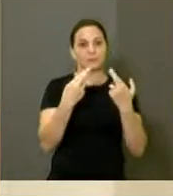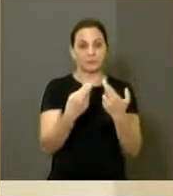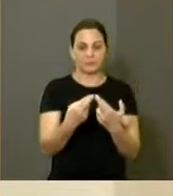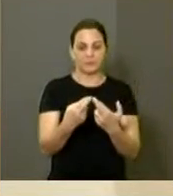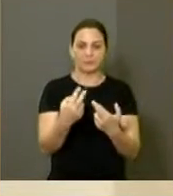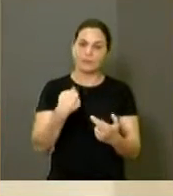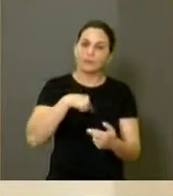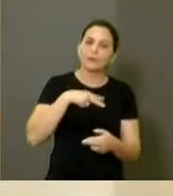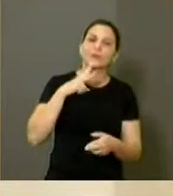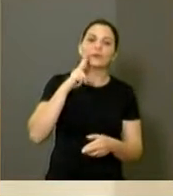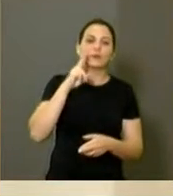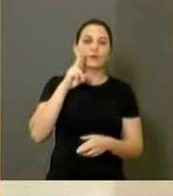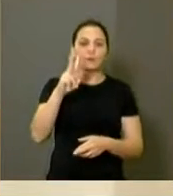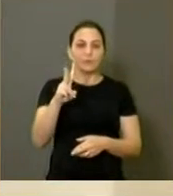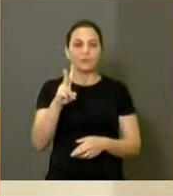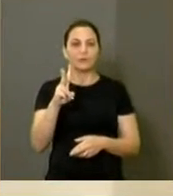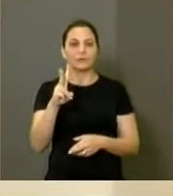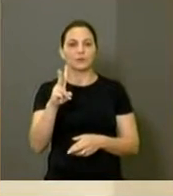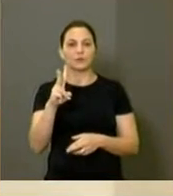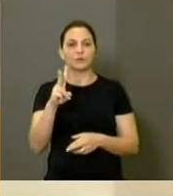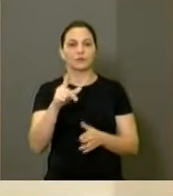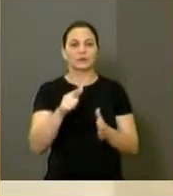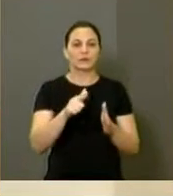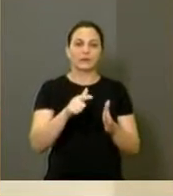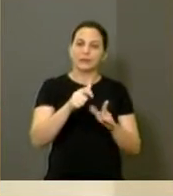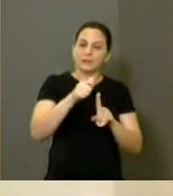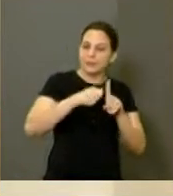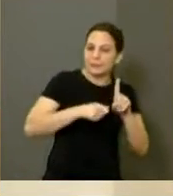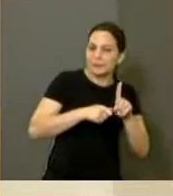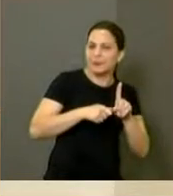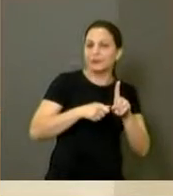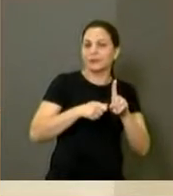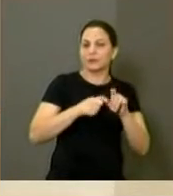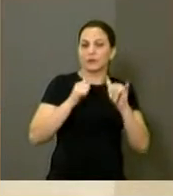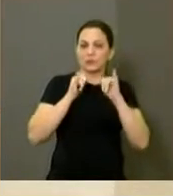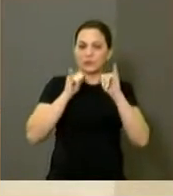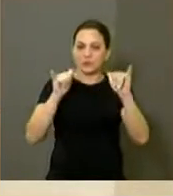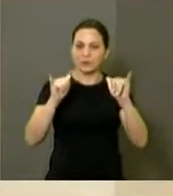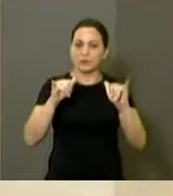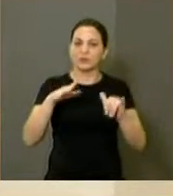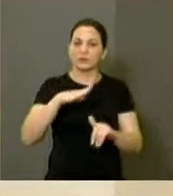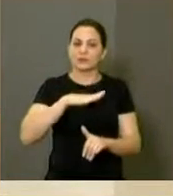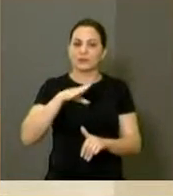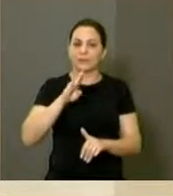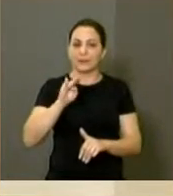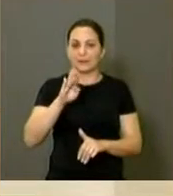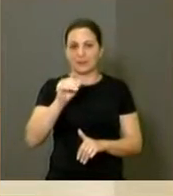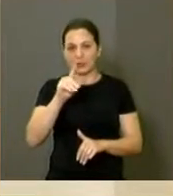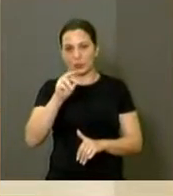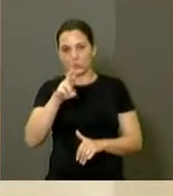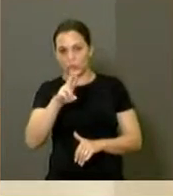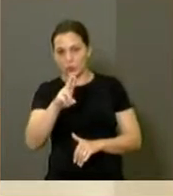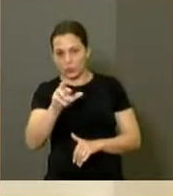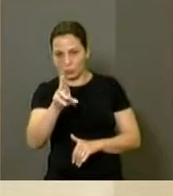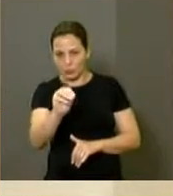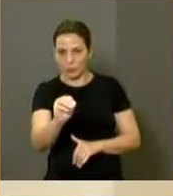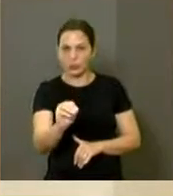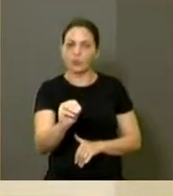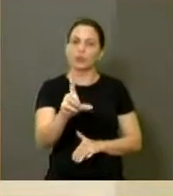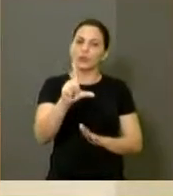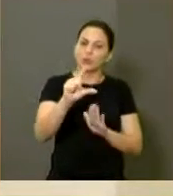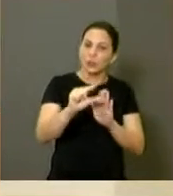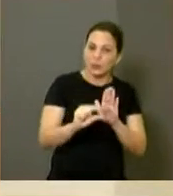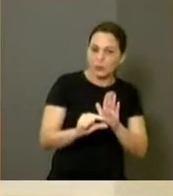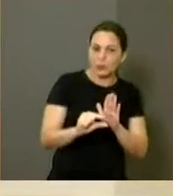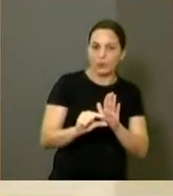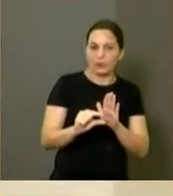vimos uma reportagem nesse mês em que a cidade de Bebedouro reduziu em quase 100%